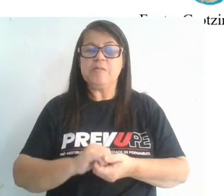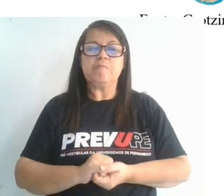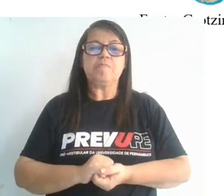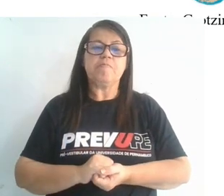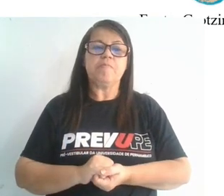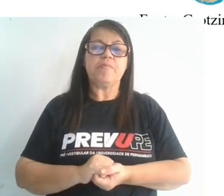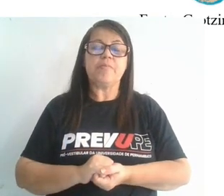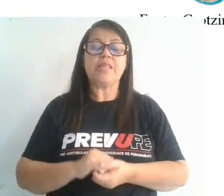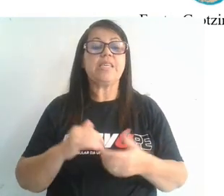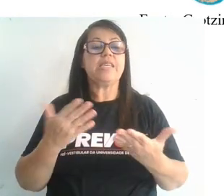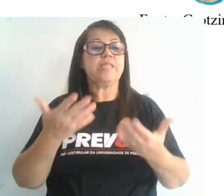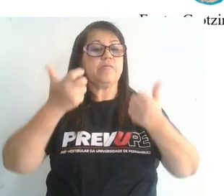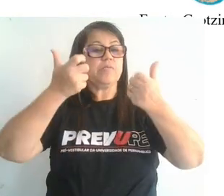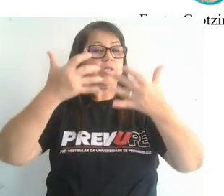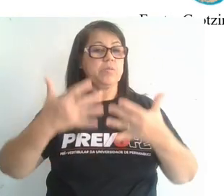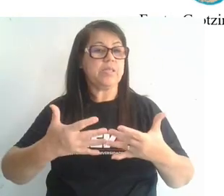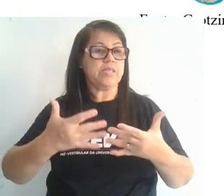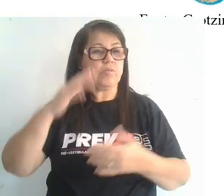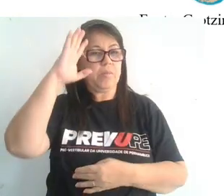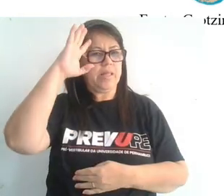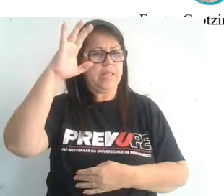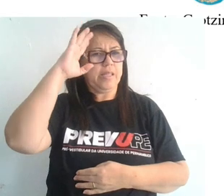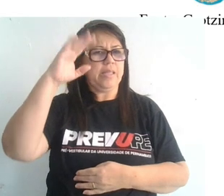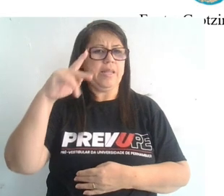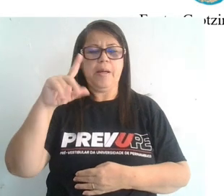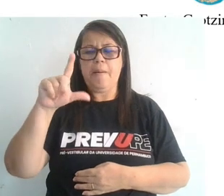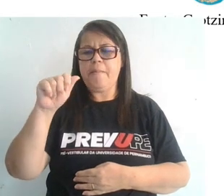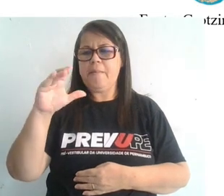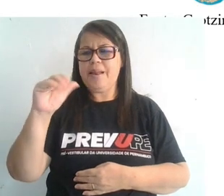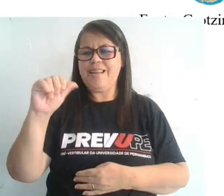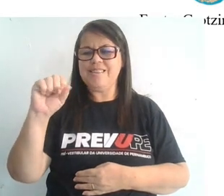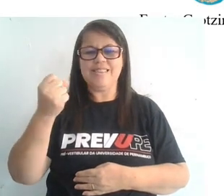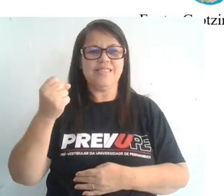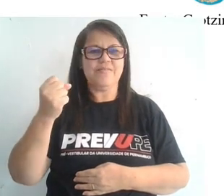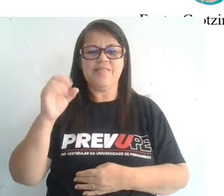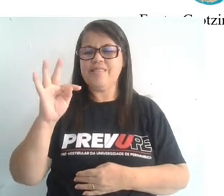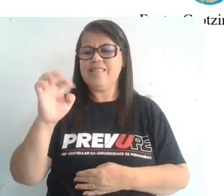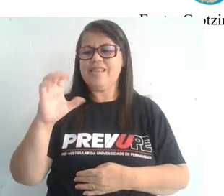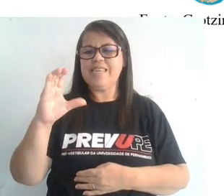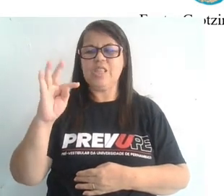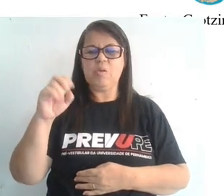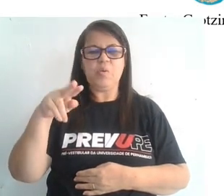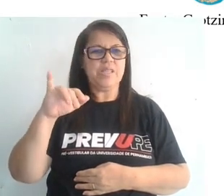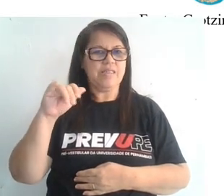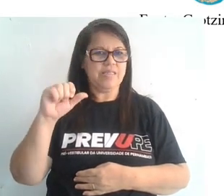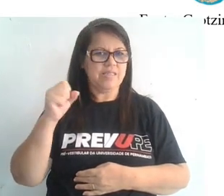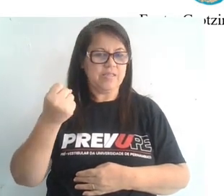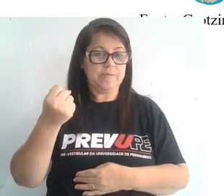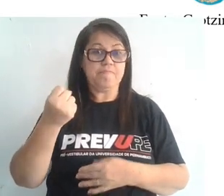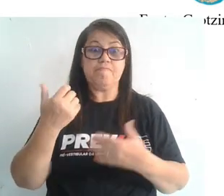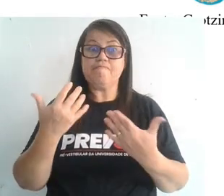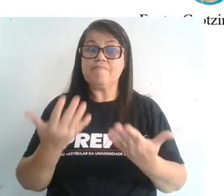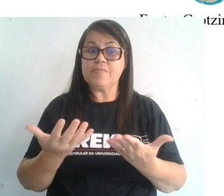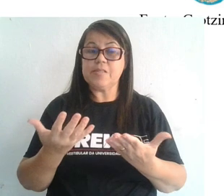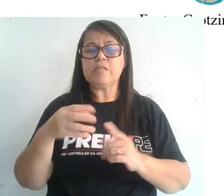Então pessoal, falar da teoria tectônica de placas é falar de uma teoria unificadora. Ou seja, ela foi